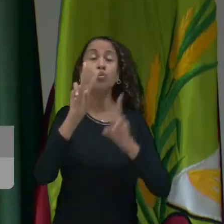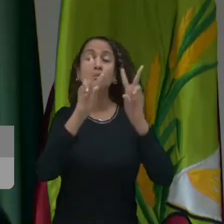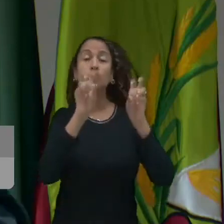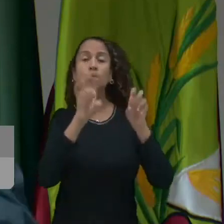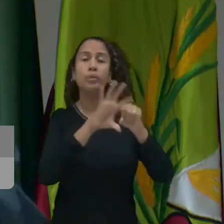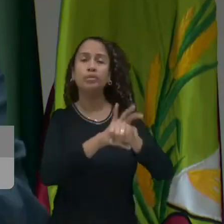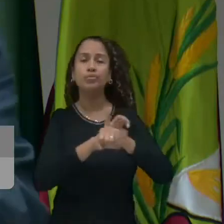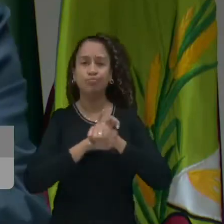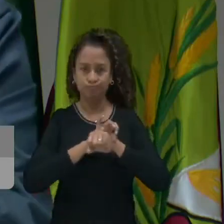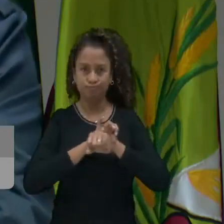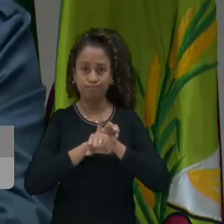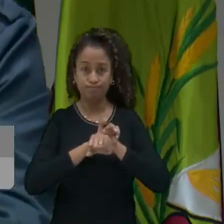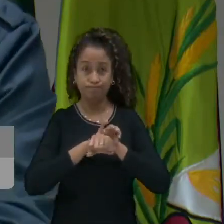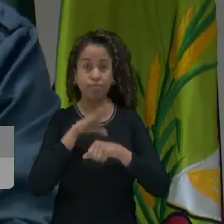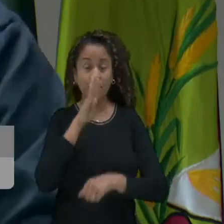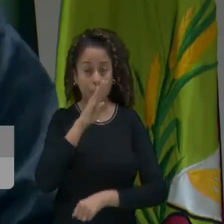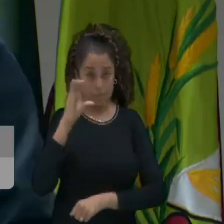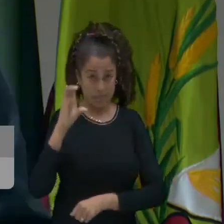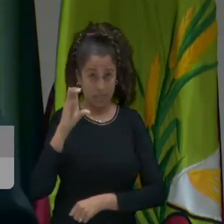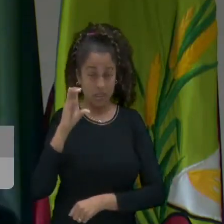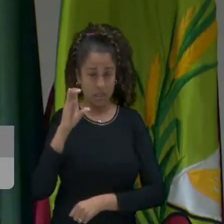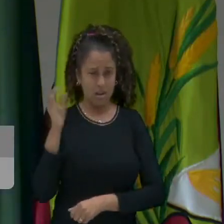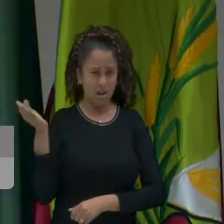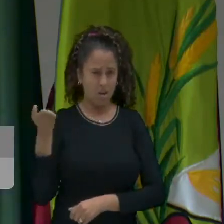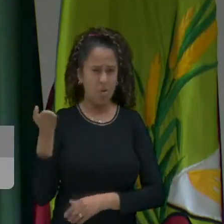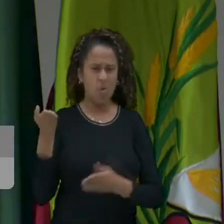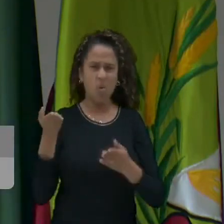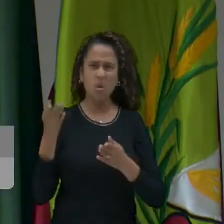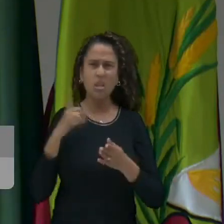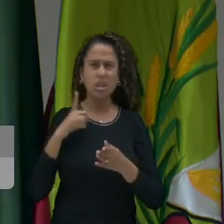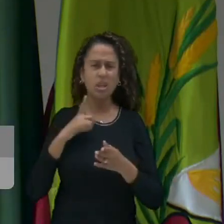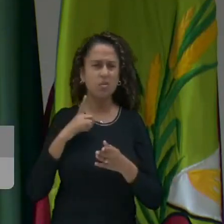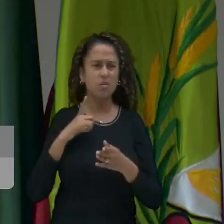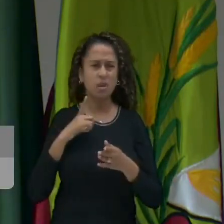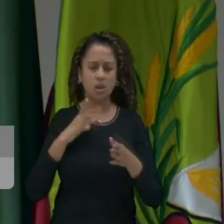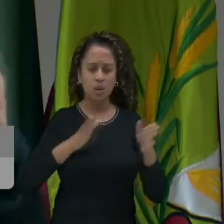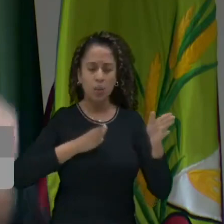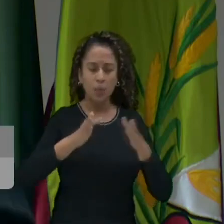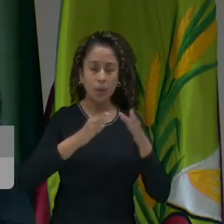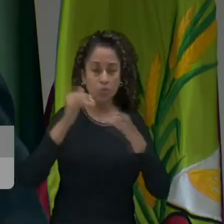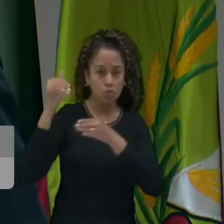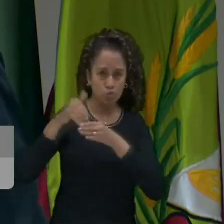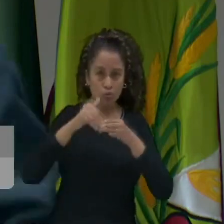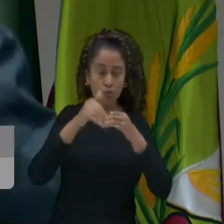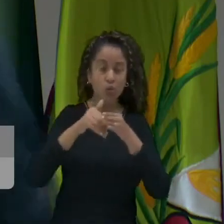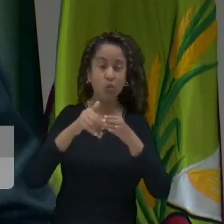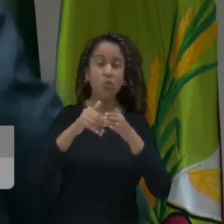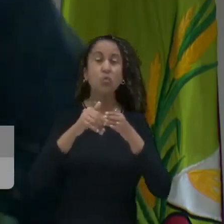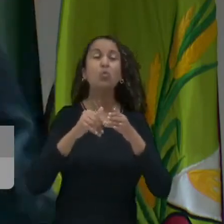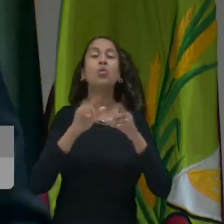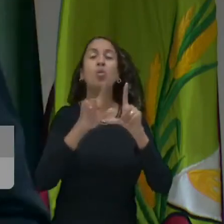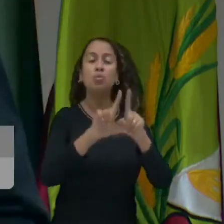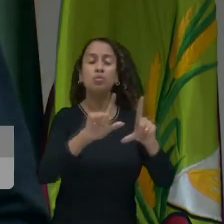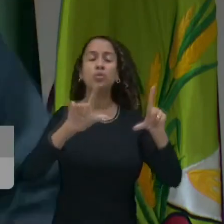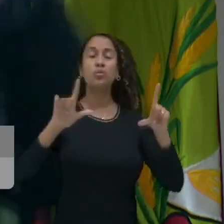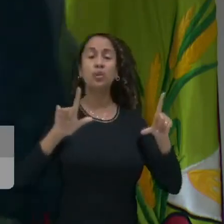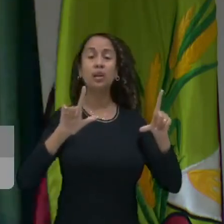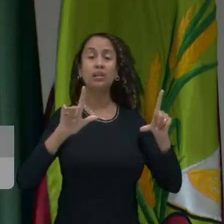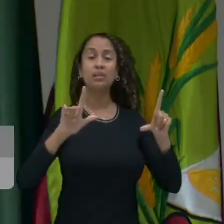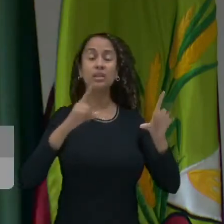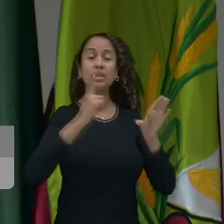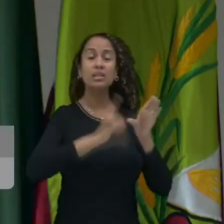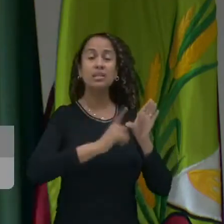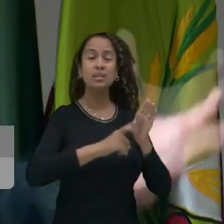Balneário Camboriú recebeu recentemente, no período eleitoral, um certificado como a cidade mais